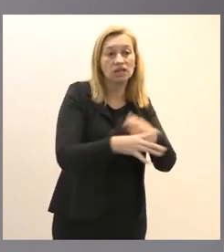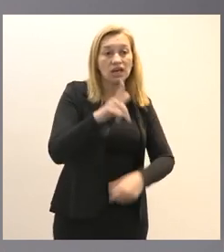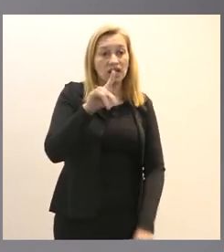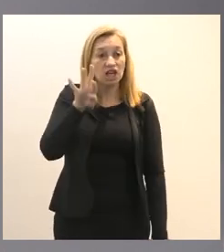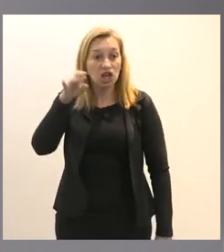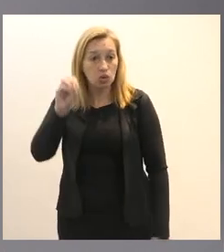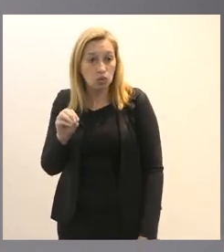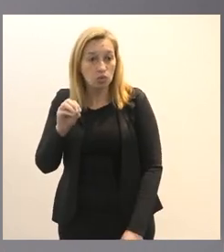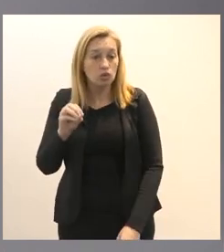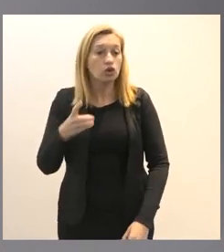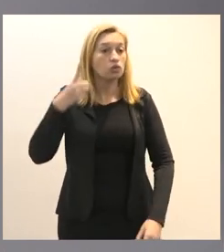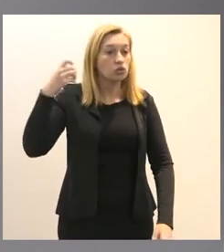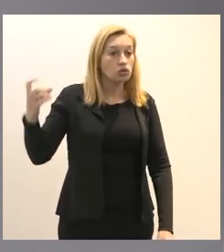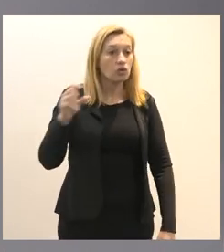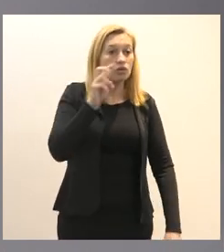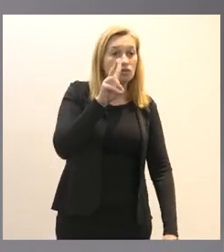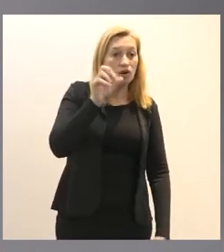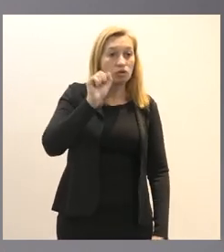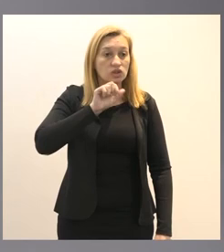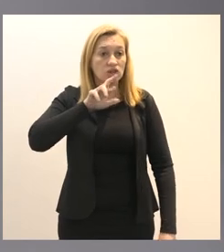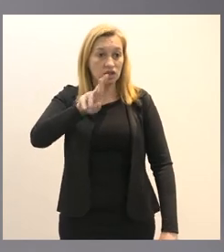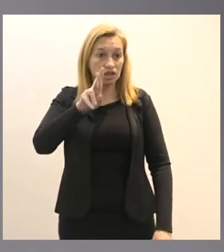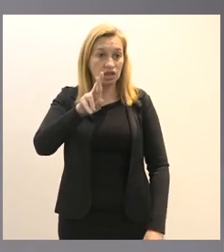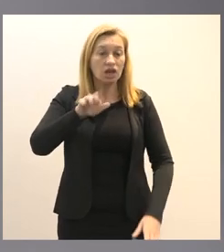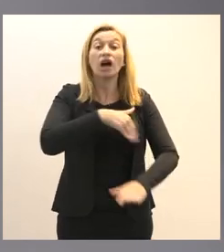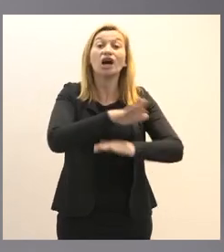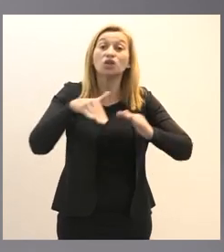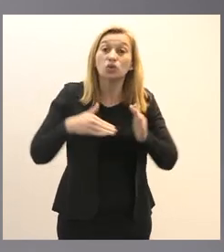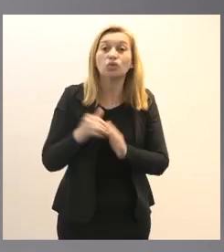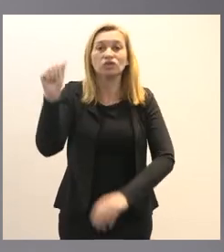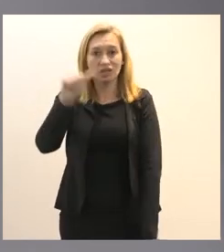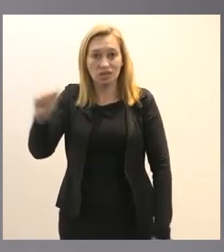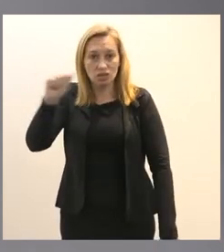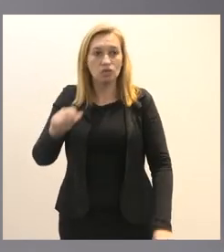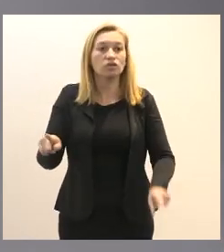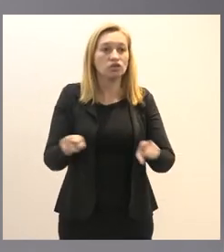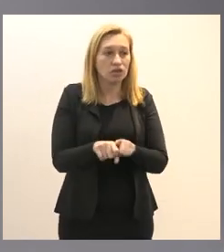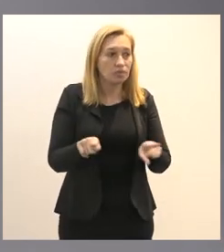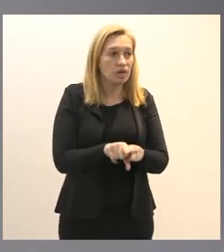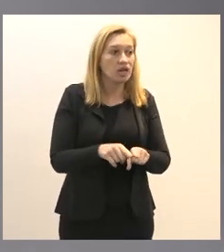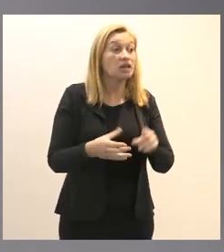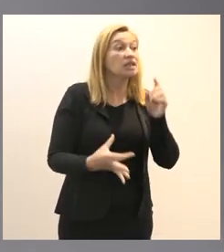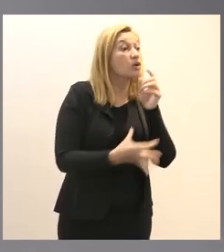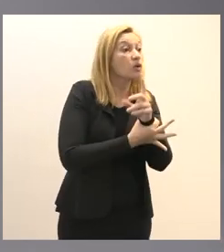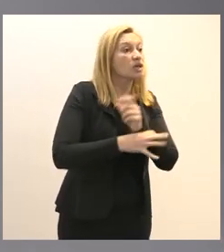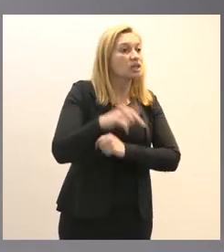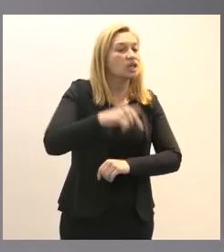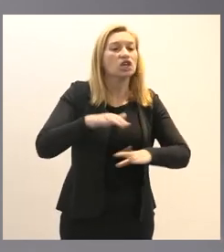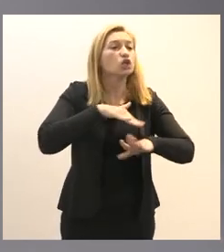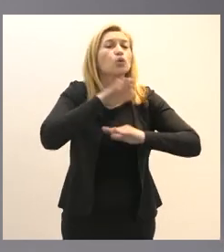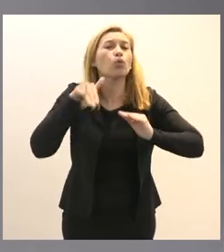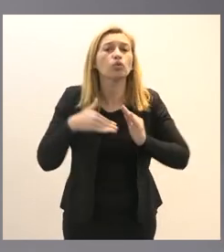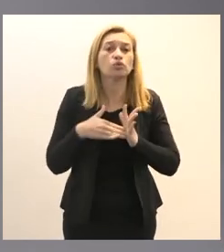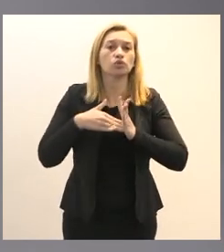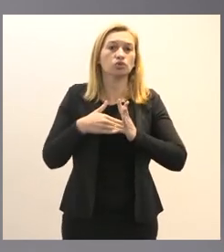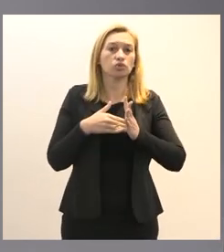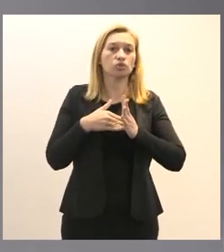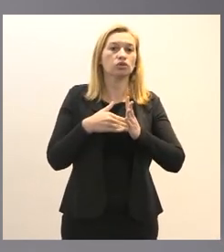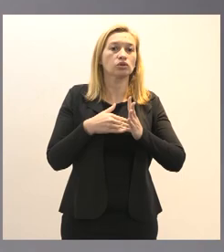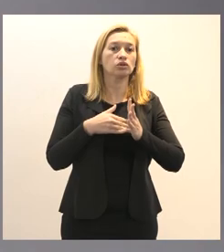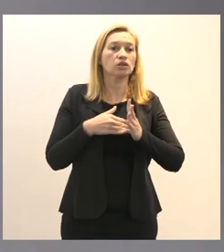Som Valdir das Comissões da Línia todos os assessores todos aqui Segurança todos aqueles o